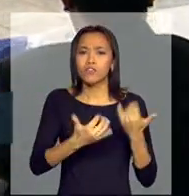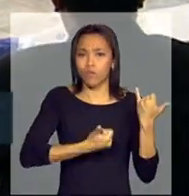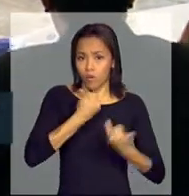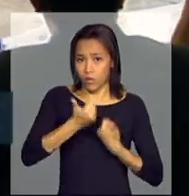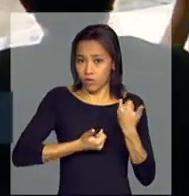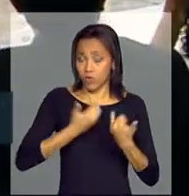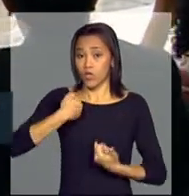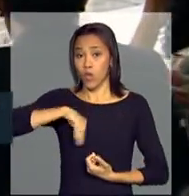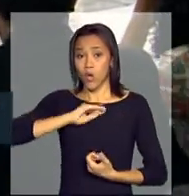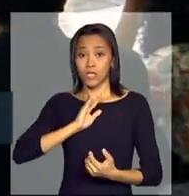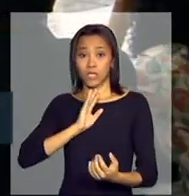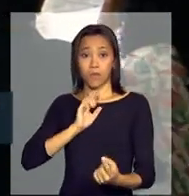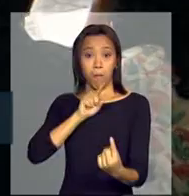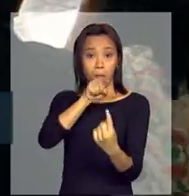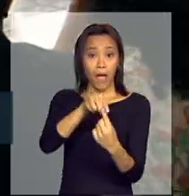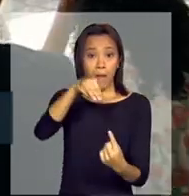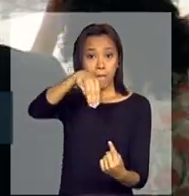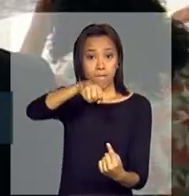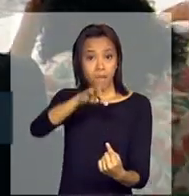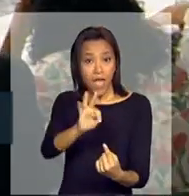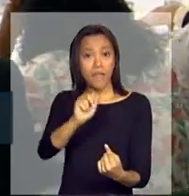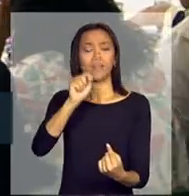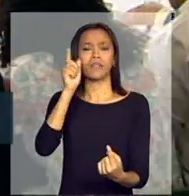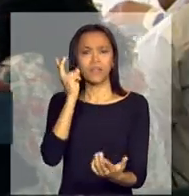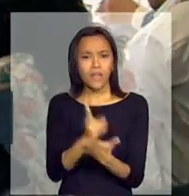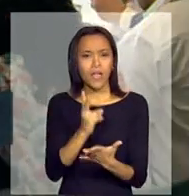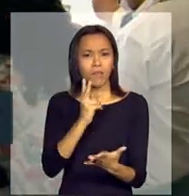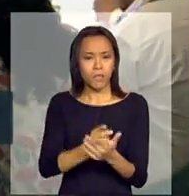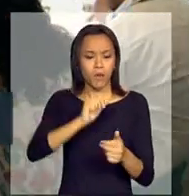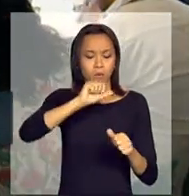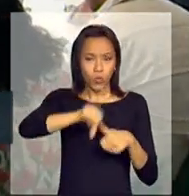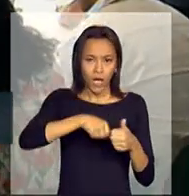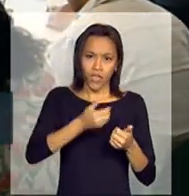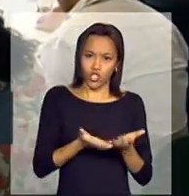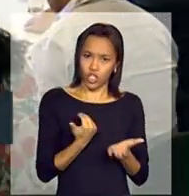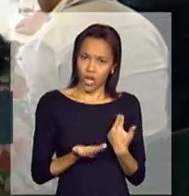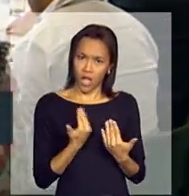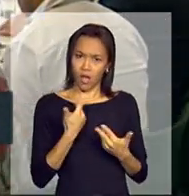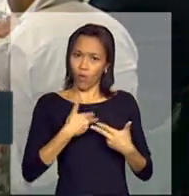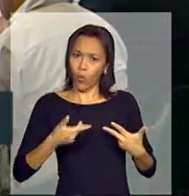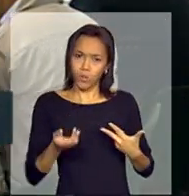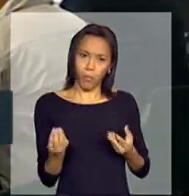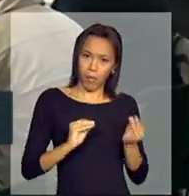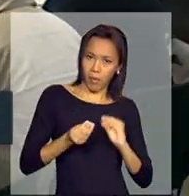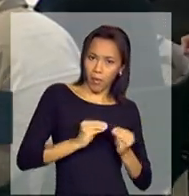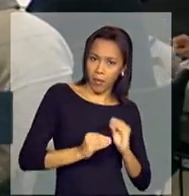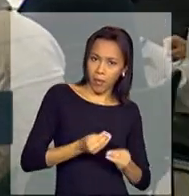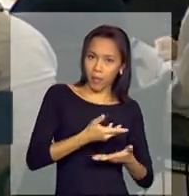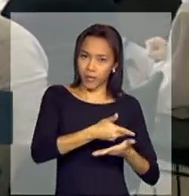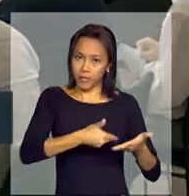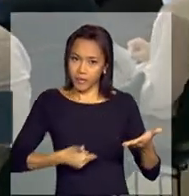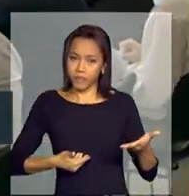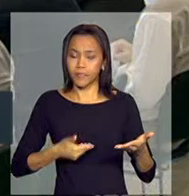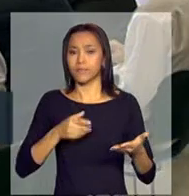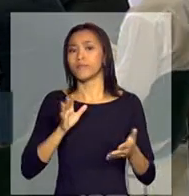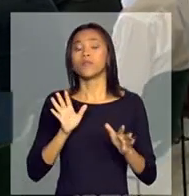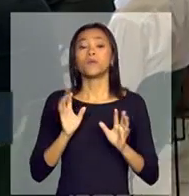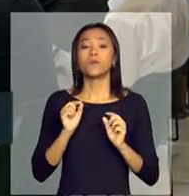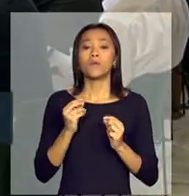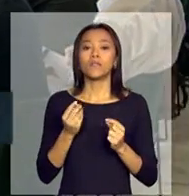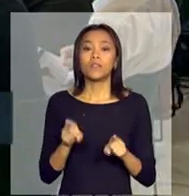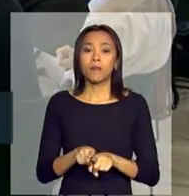Nossa meta é estar atualizando isso permanentemente, mas vamos ter dados para esse público do Bolsa Família com